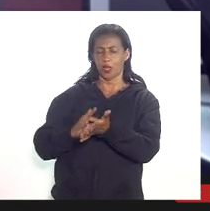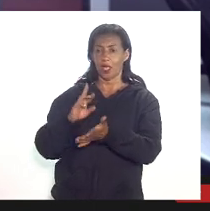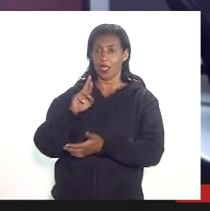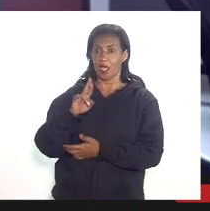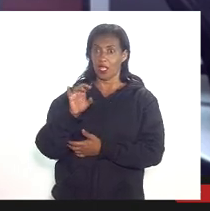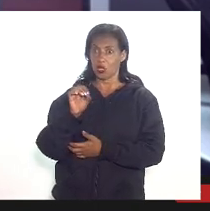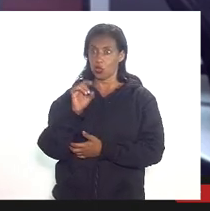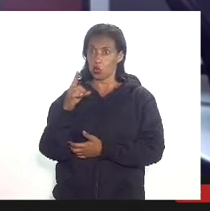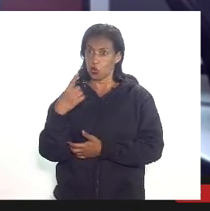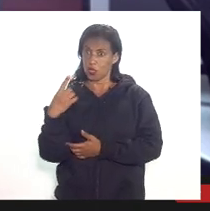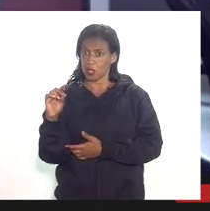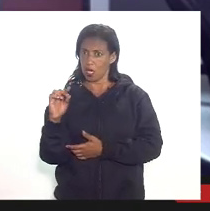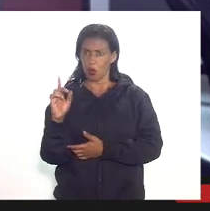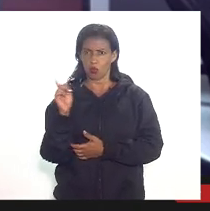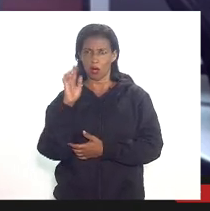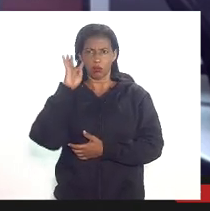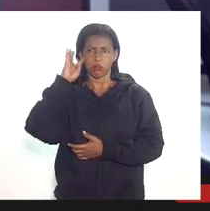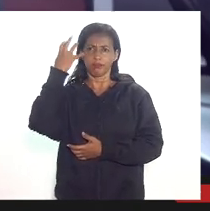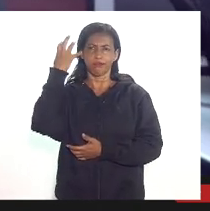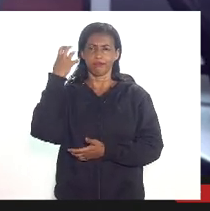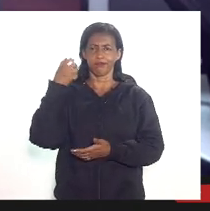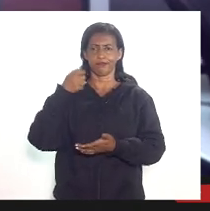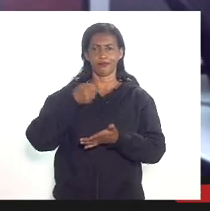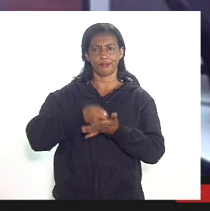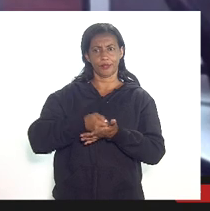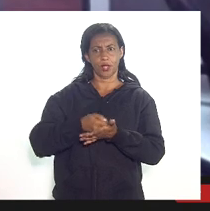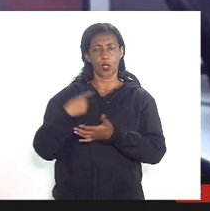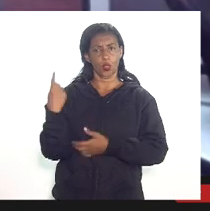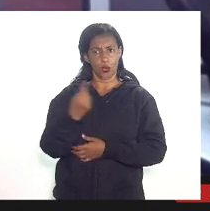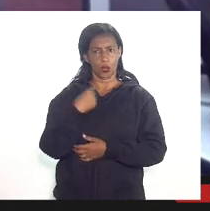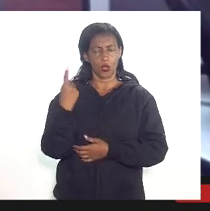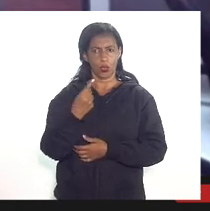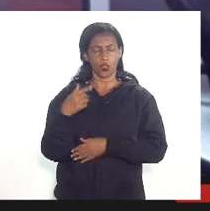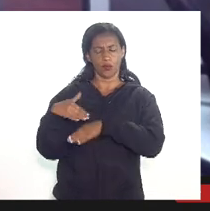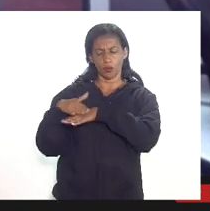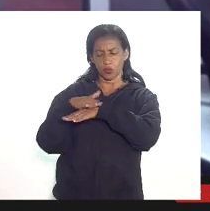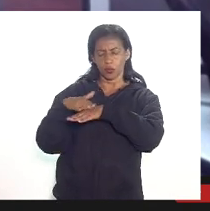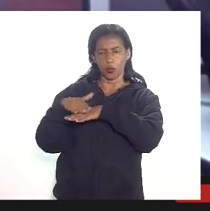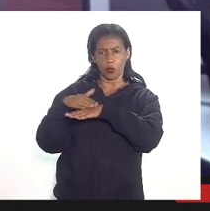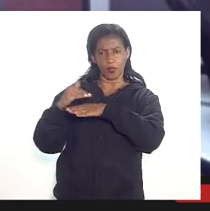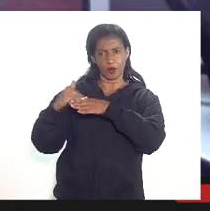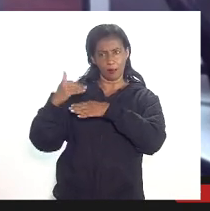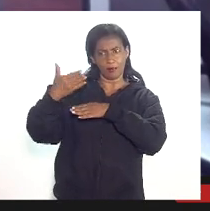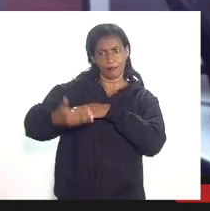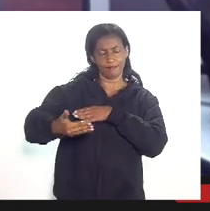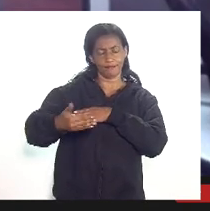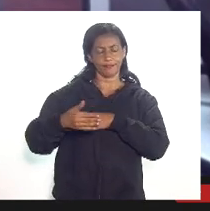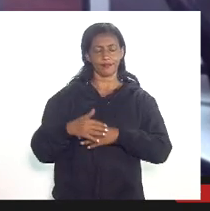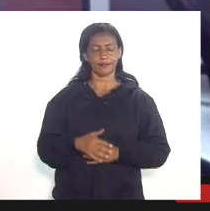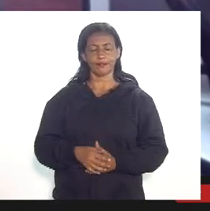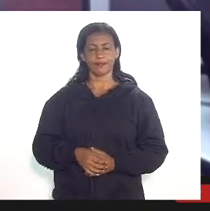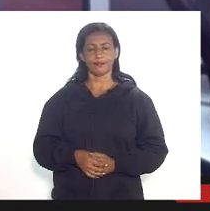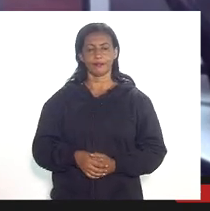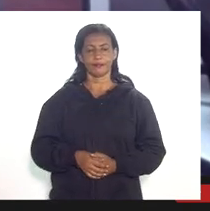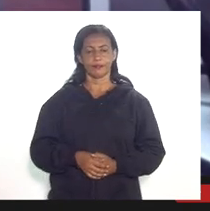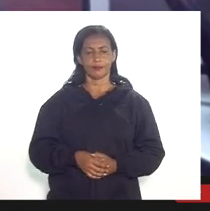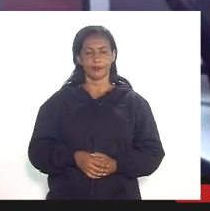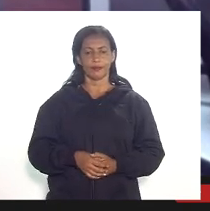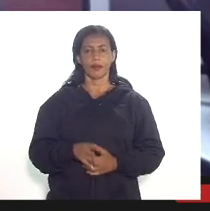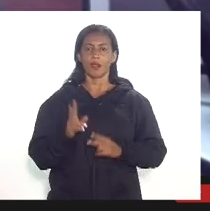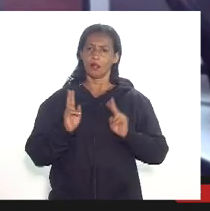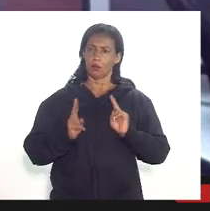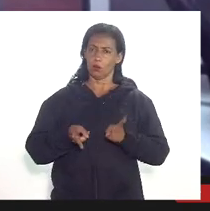14 ela não fez tal previsão nós vamos conversar sobre isso mais à frente dando